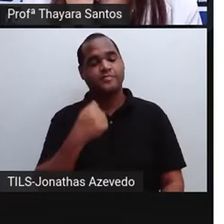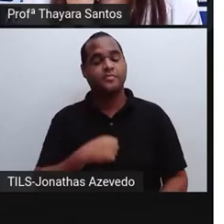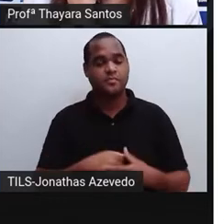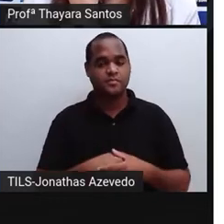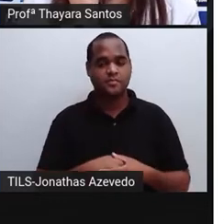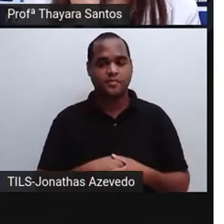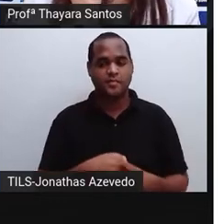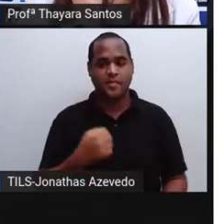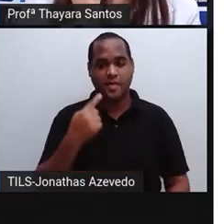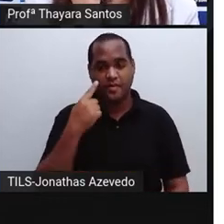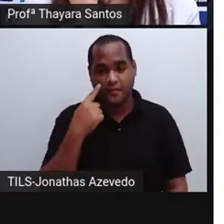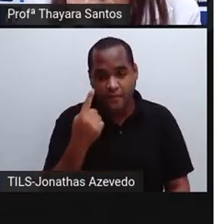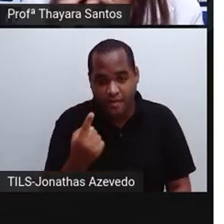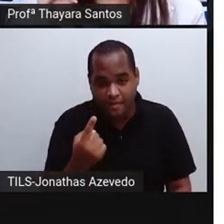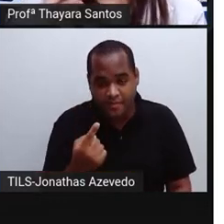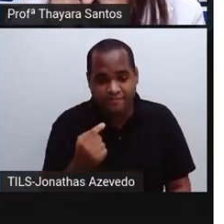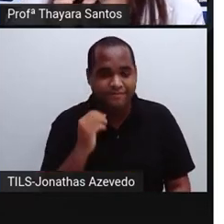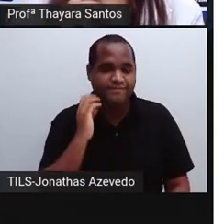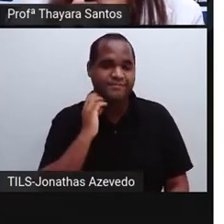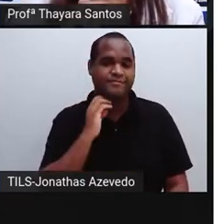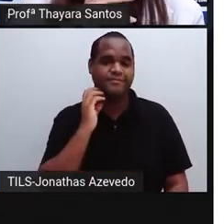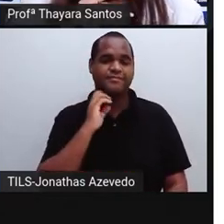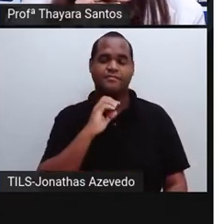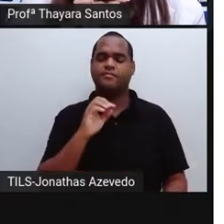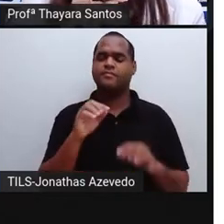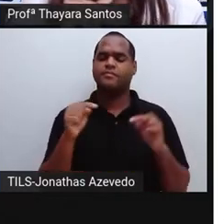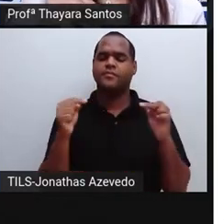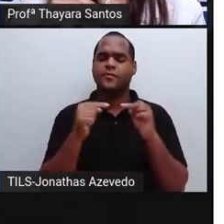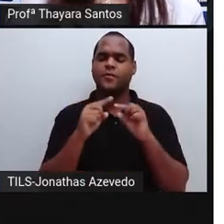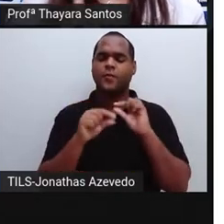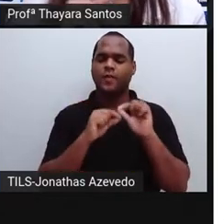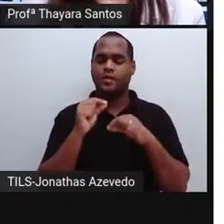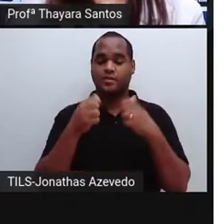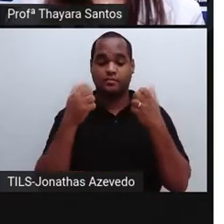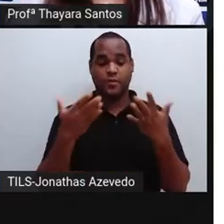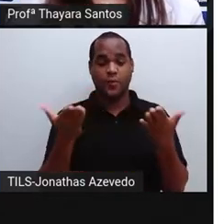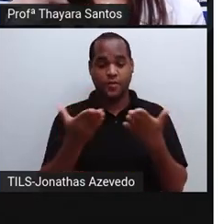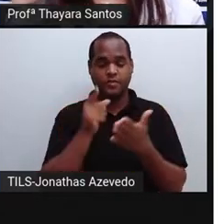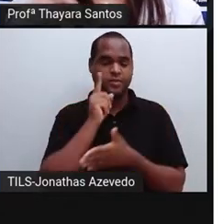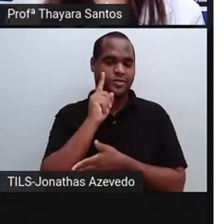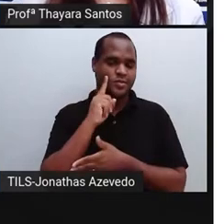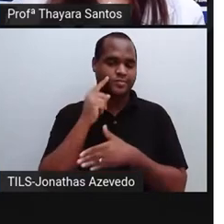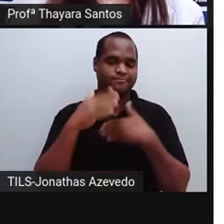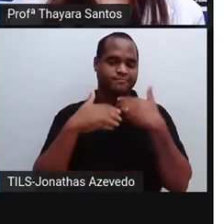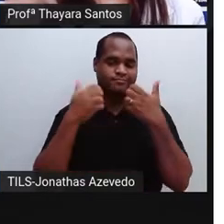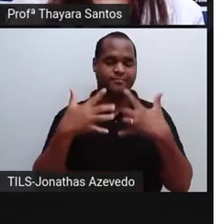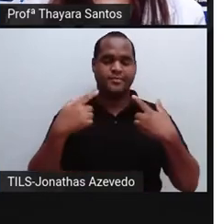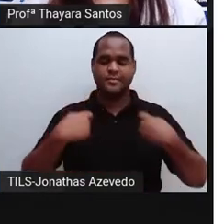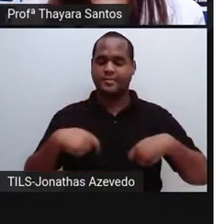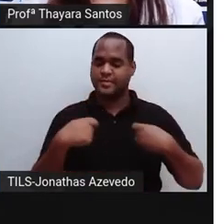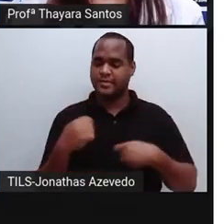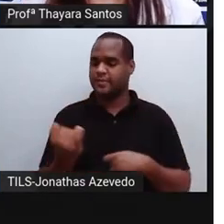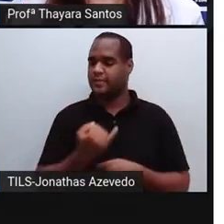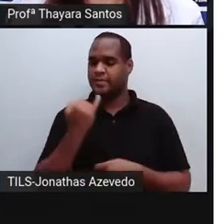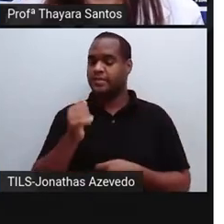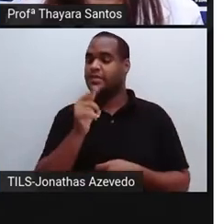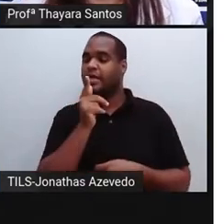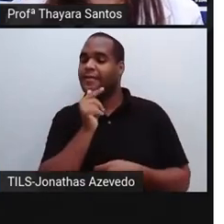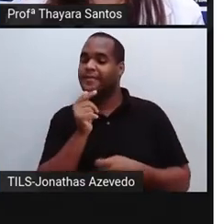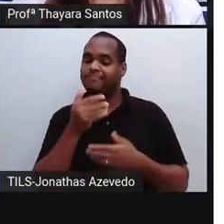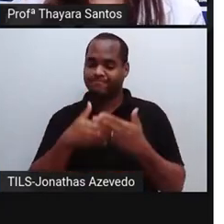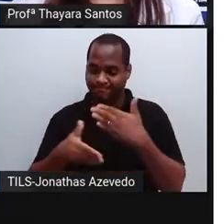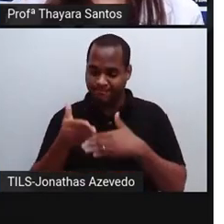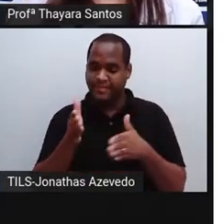Eu estou vendo aqui com muita dificuldade. Ou seja, no nosso dia a dia, a gente precisa muito dessa água que vem dos